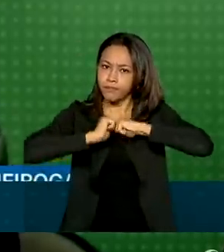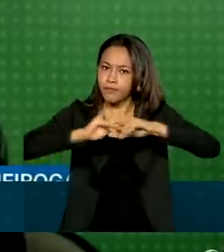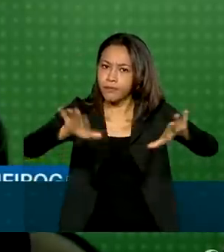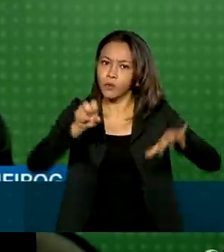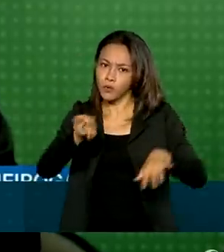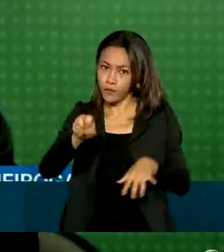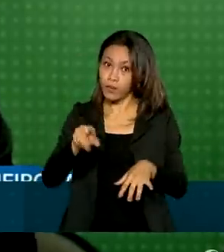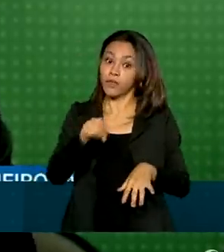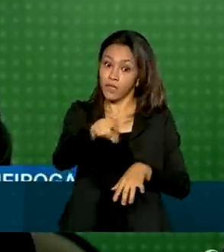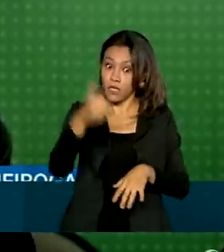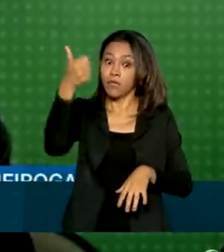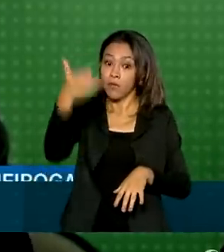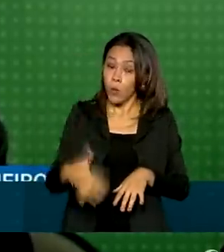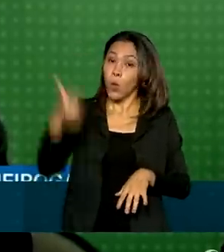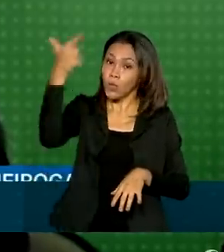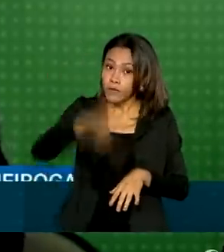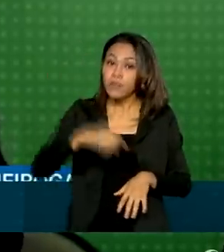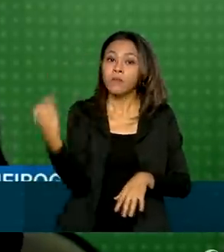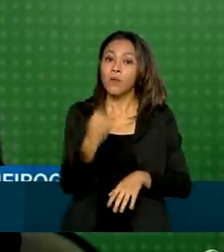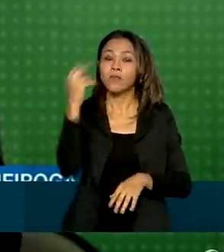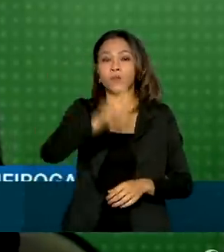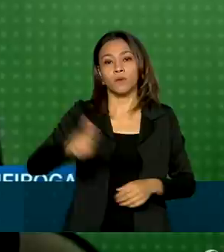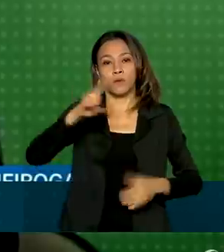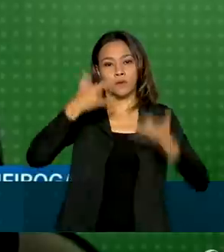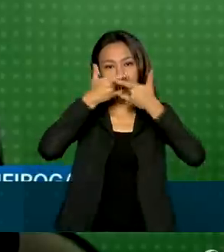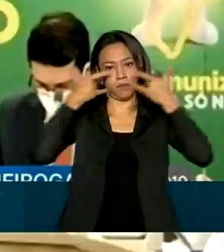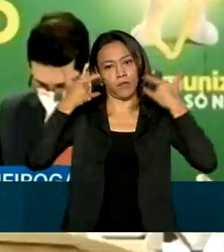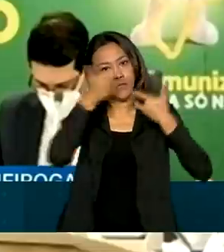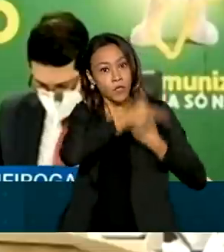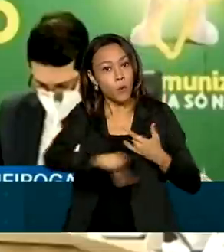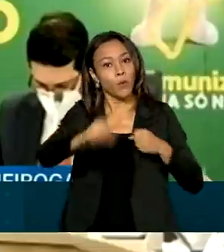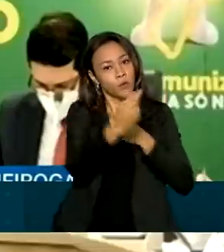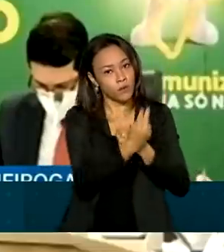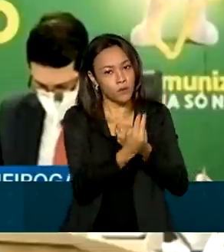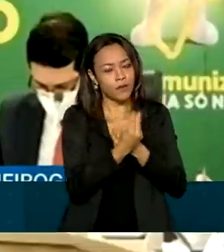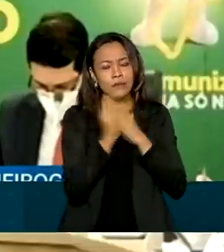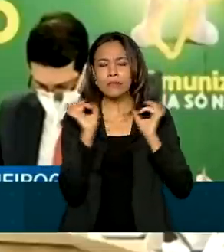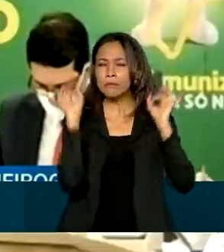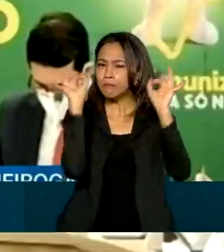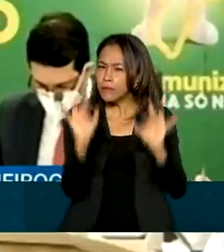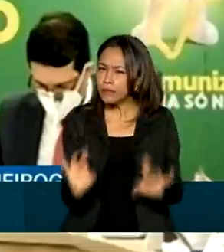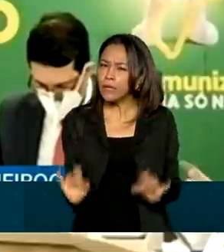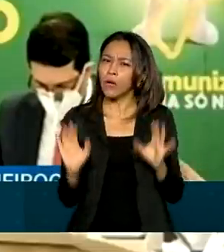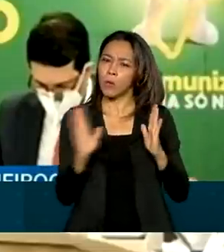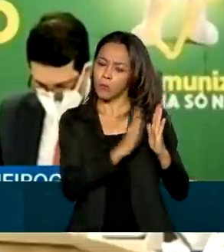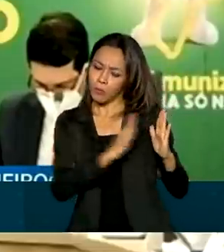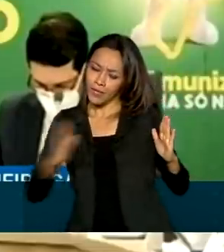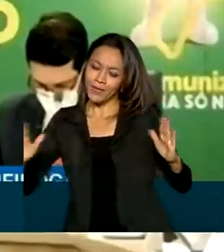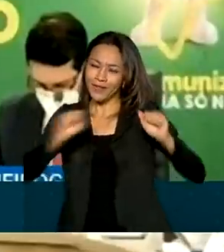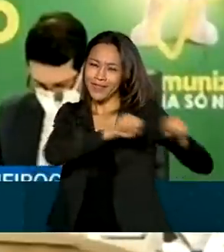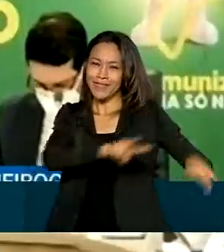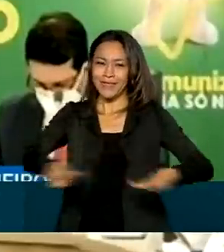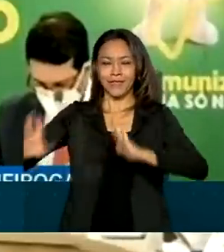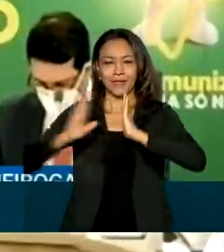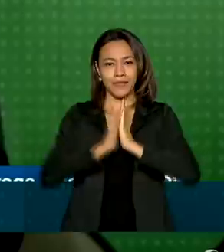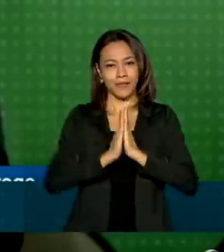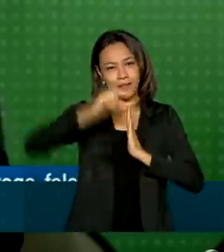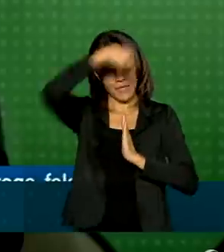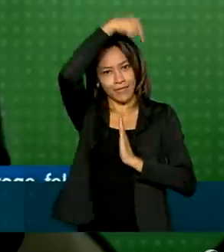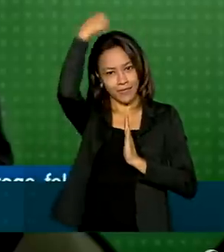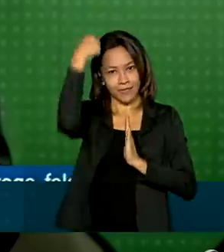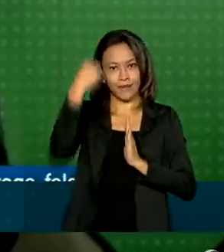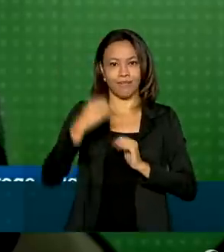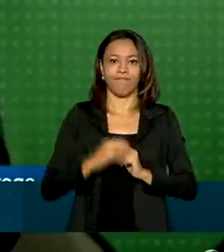alertar sobre a importância do uso de máscaras e outros cuidados, especialmente durante as celebrações da Semana Santa.